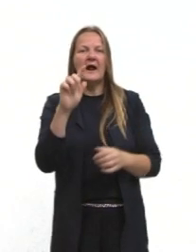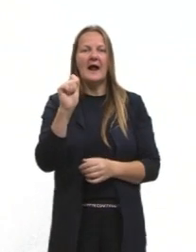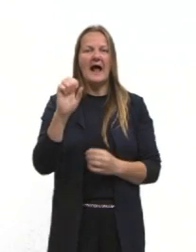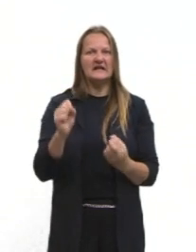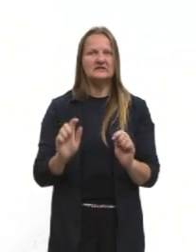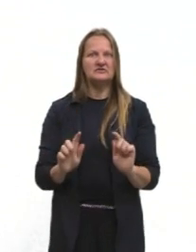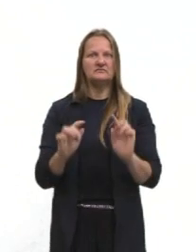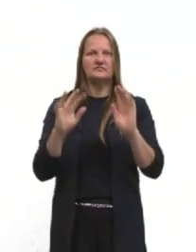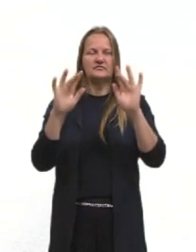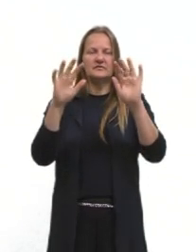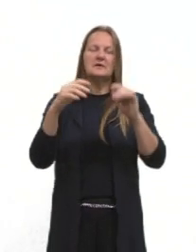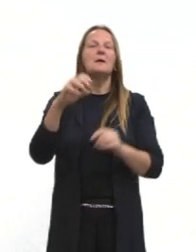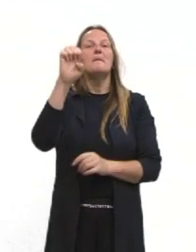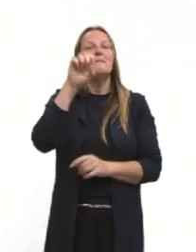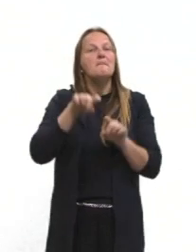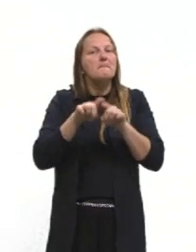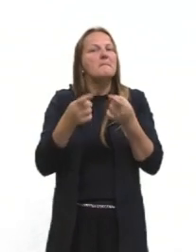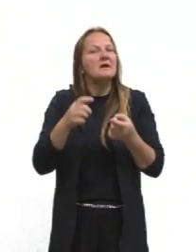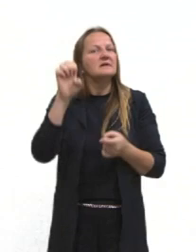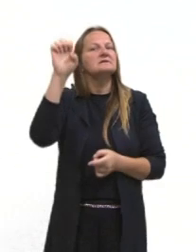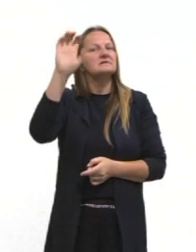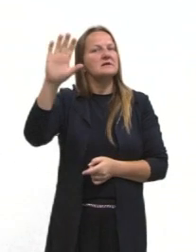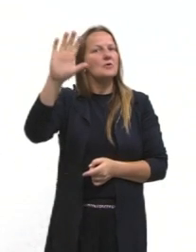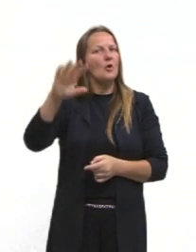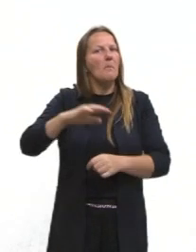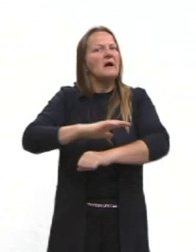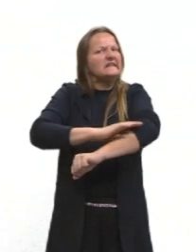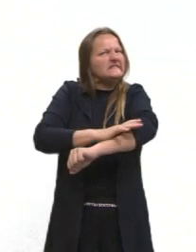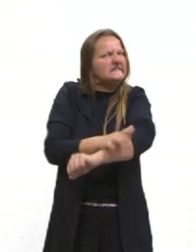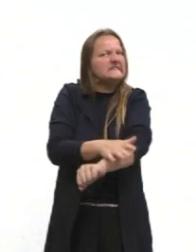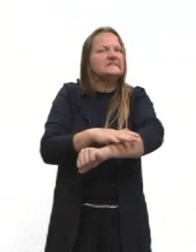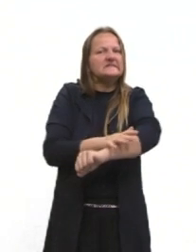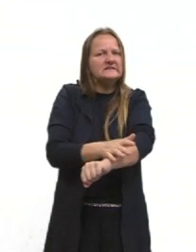tomada por uma mentalidade extremamente racista.